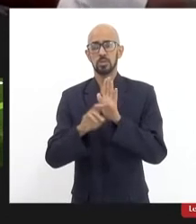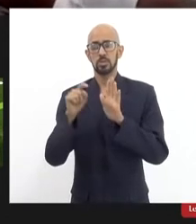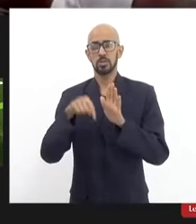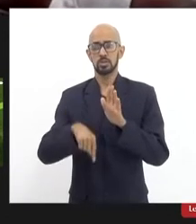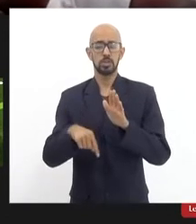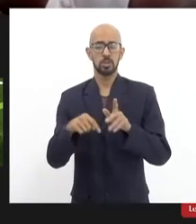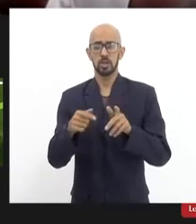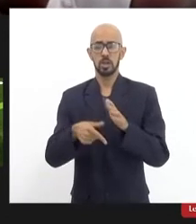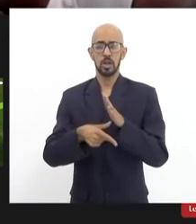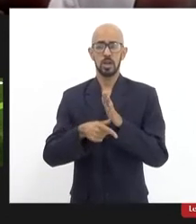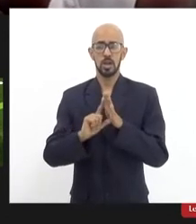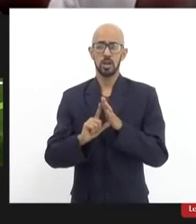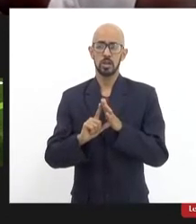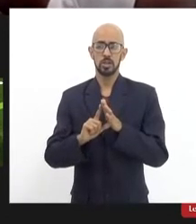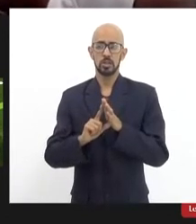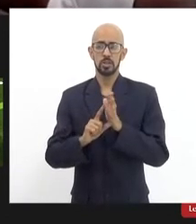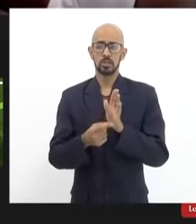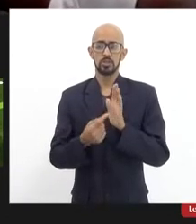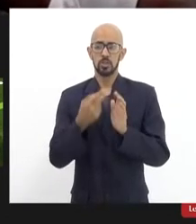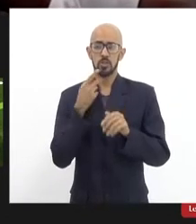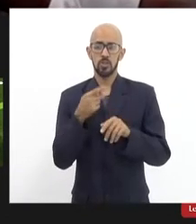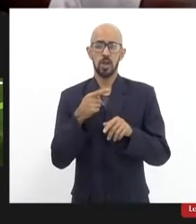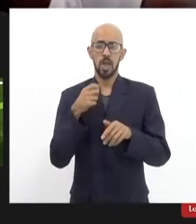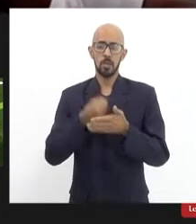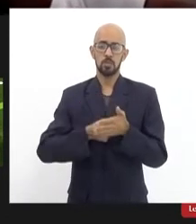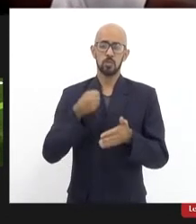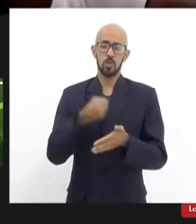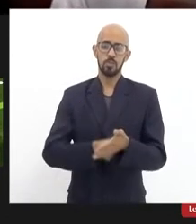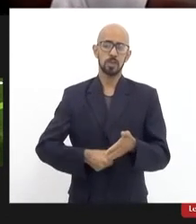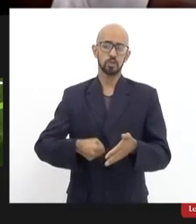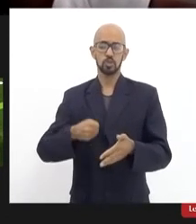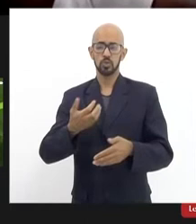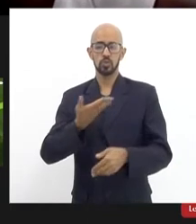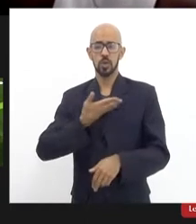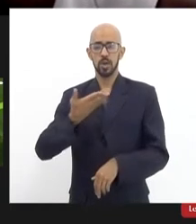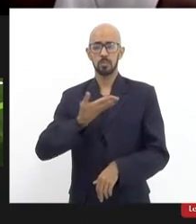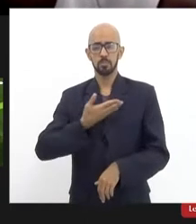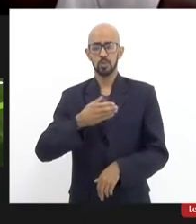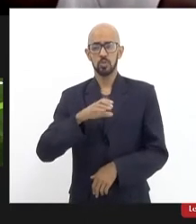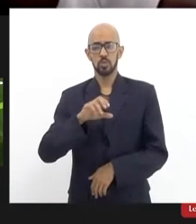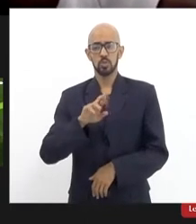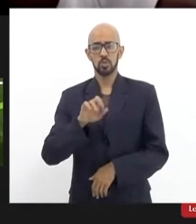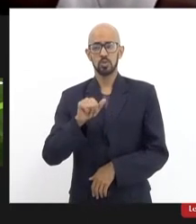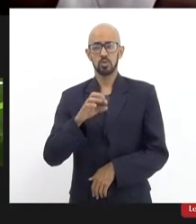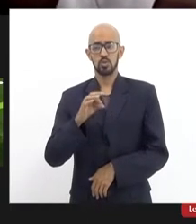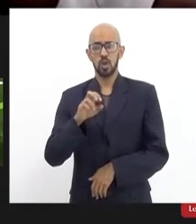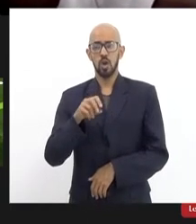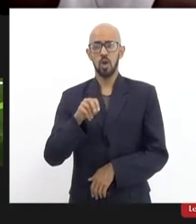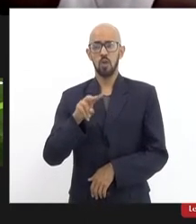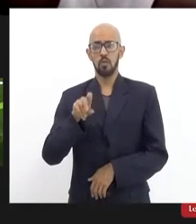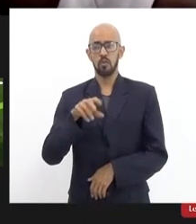passar para o nosso combativo companheiro Cristóvão lá